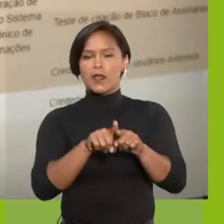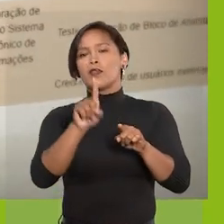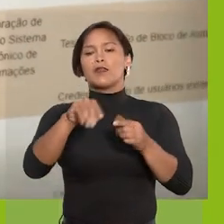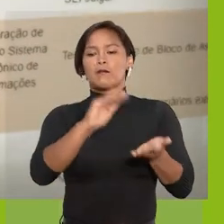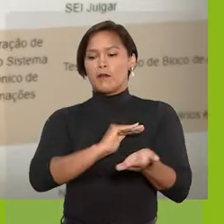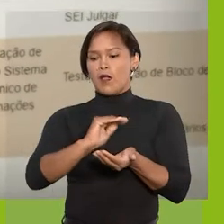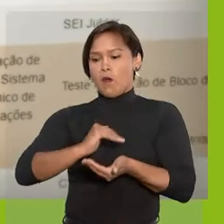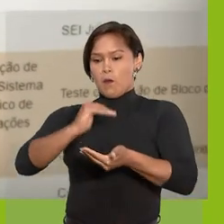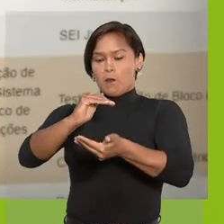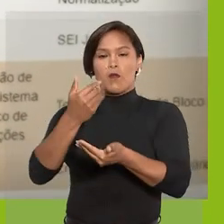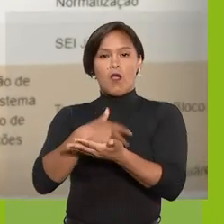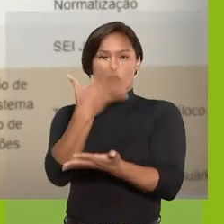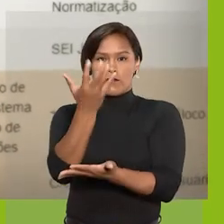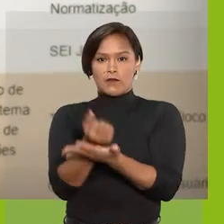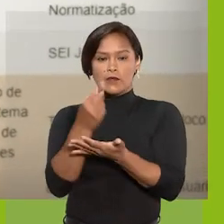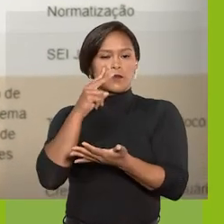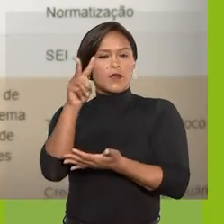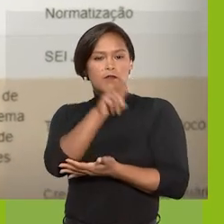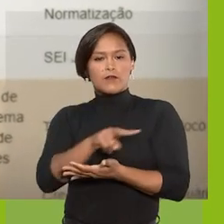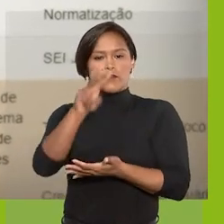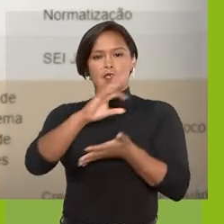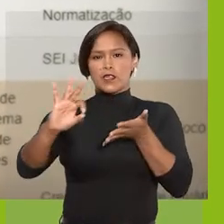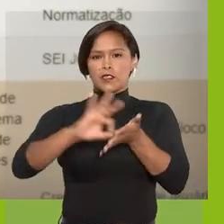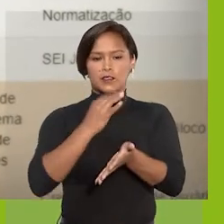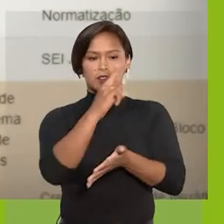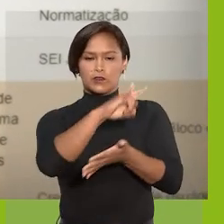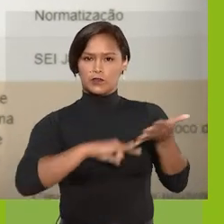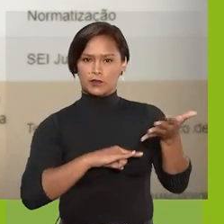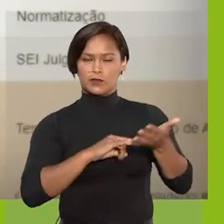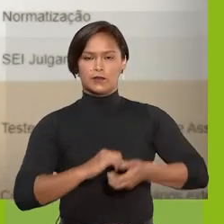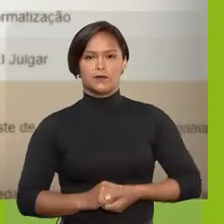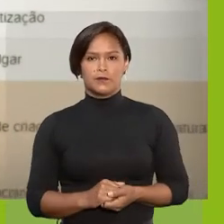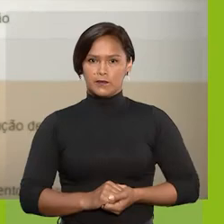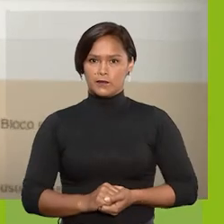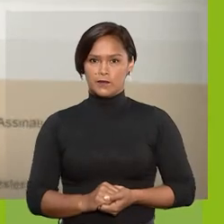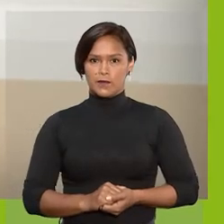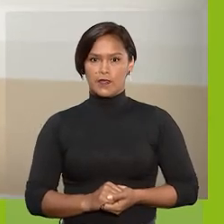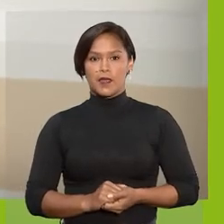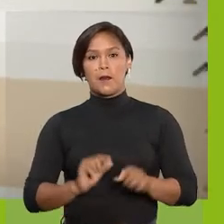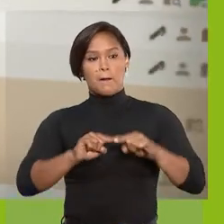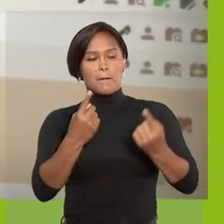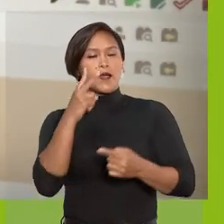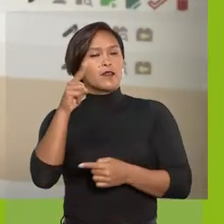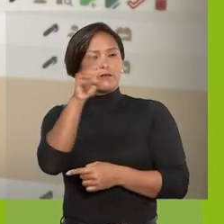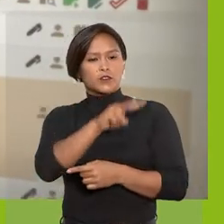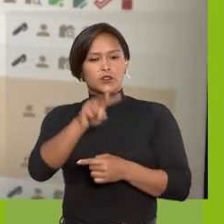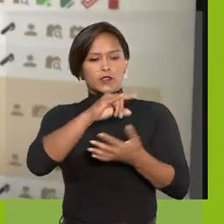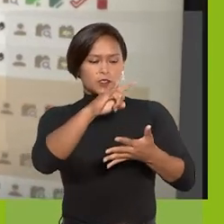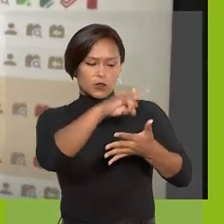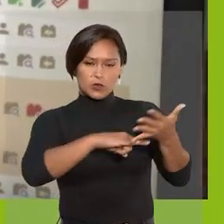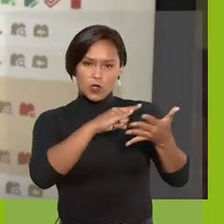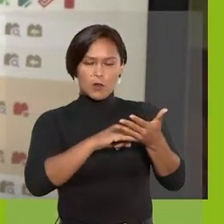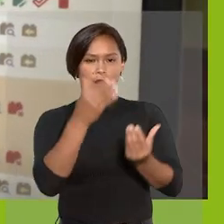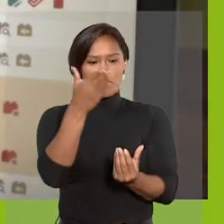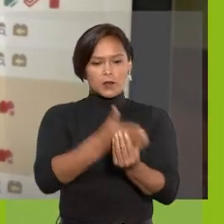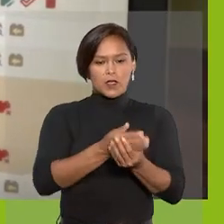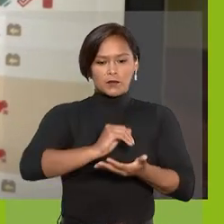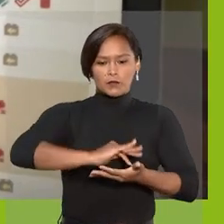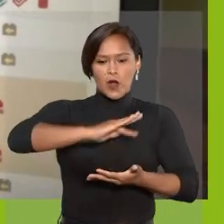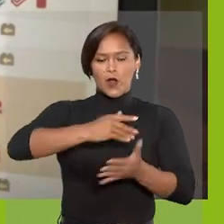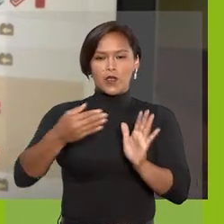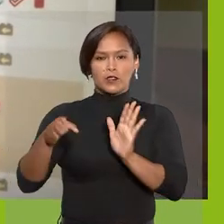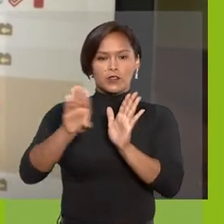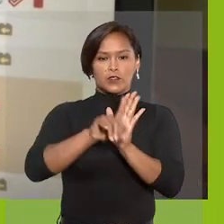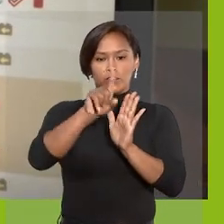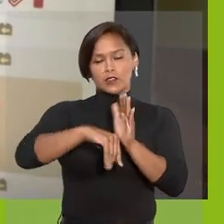para a qual o bloco foi disponibilizado para assinatura de documentos. Para visualizar os documentos e processos recebidos